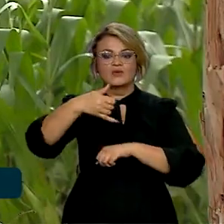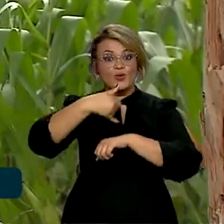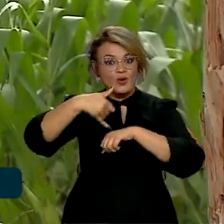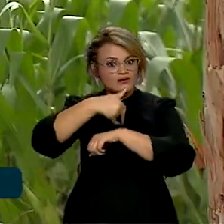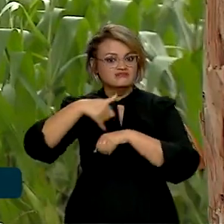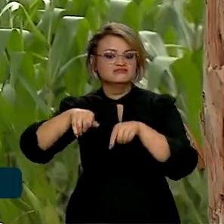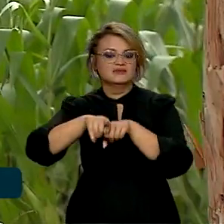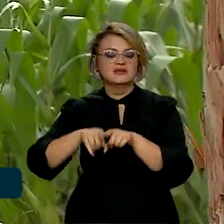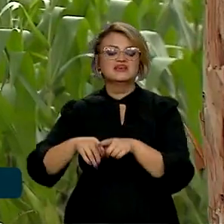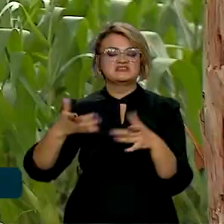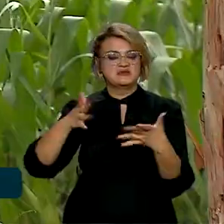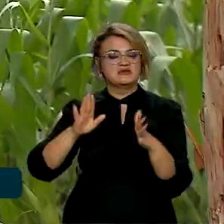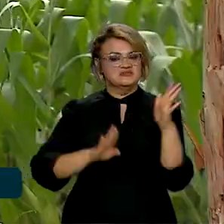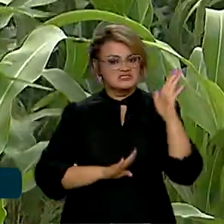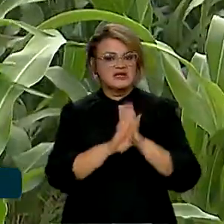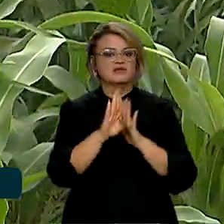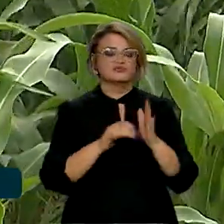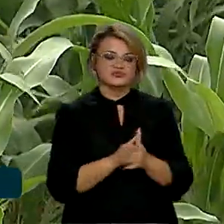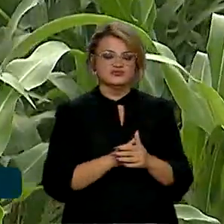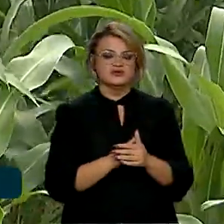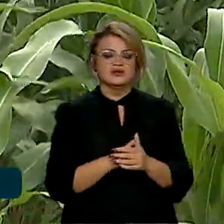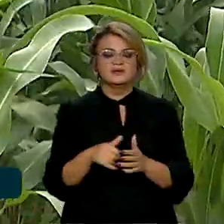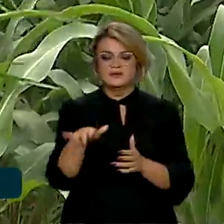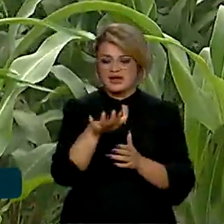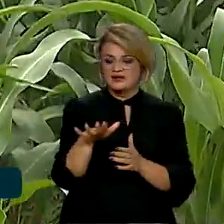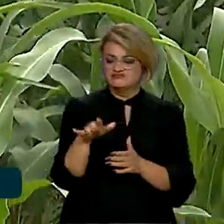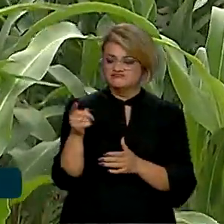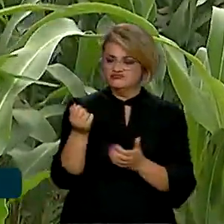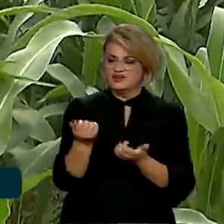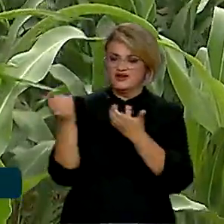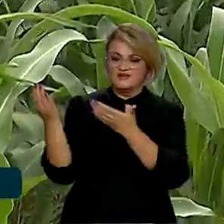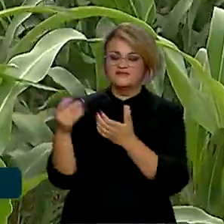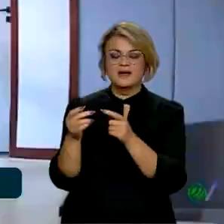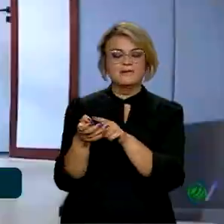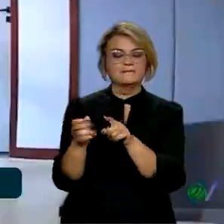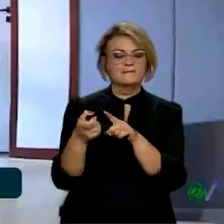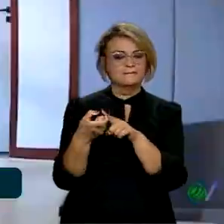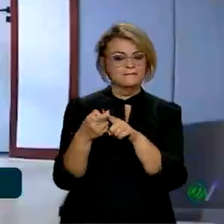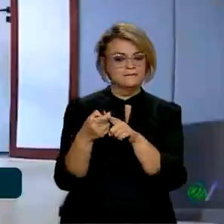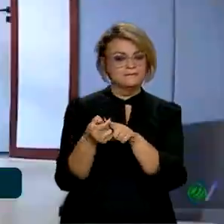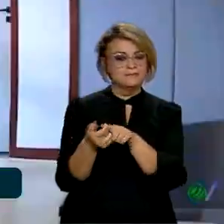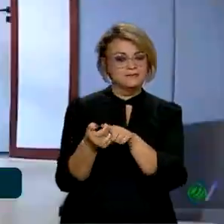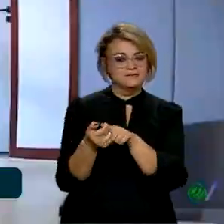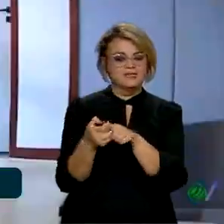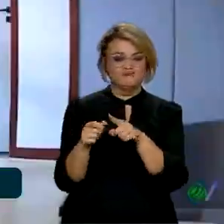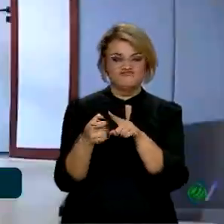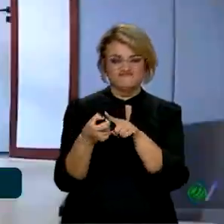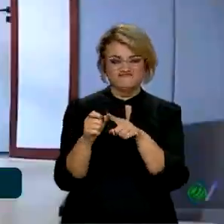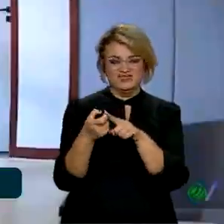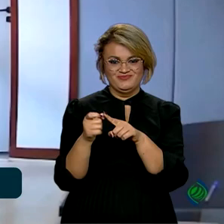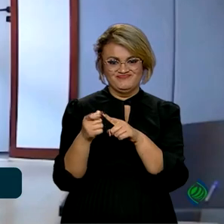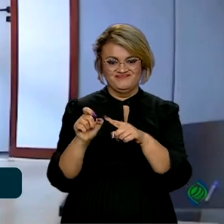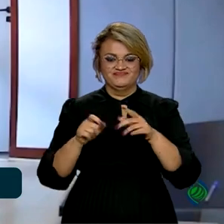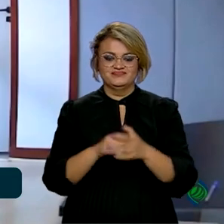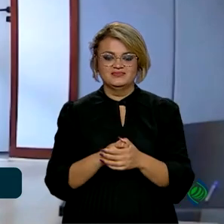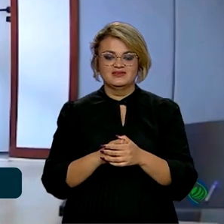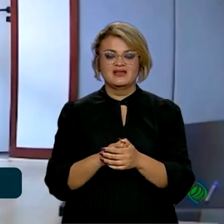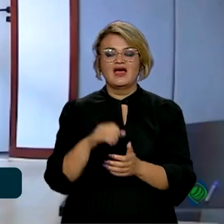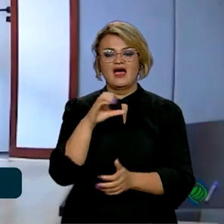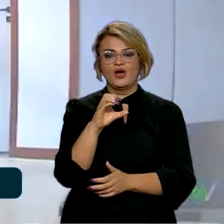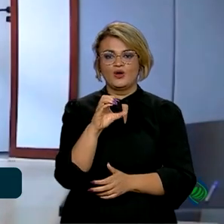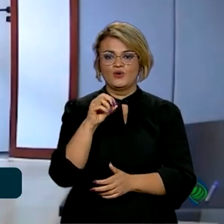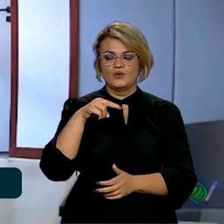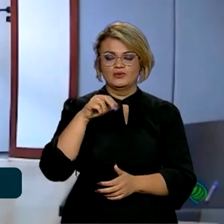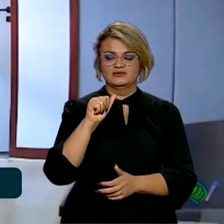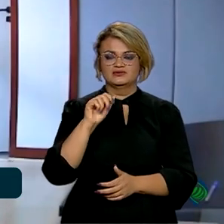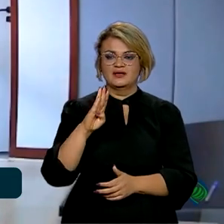Estimativa recorde também para as exportações de milho. As informações que a Conab divulga